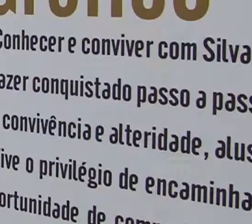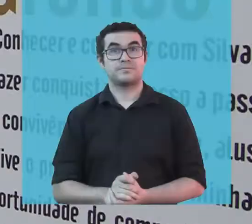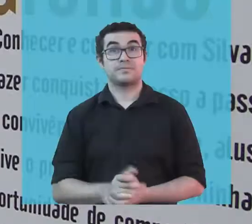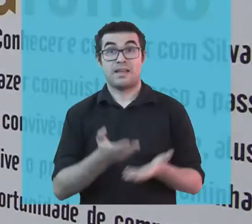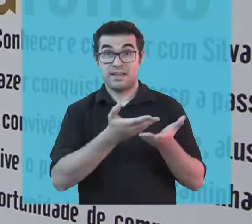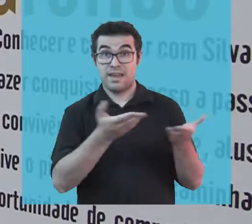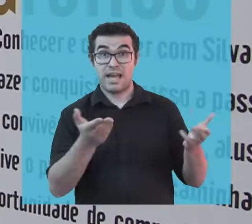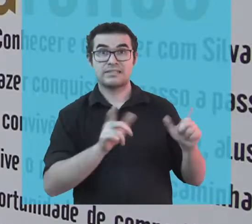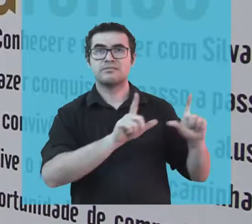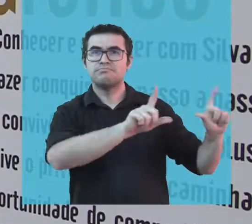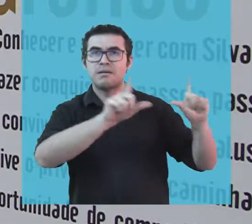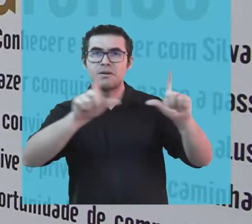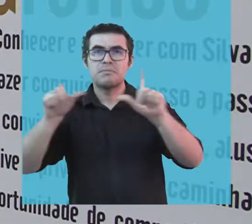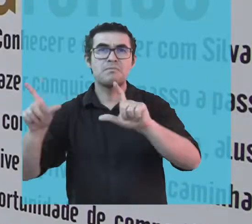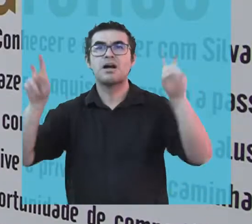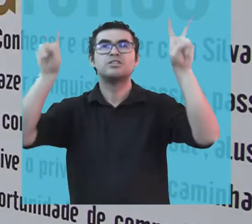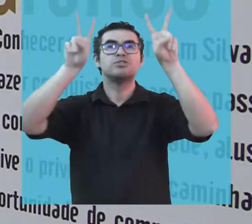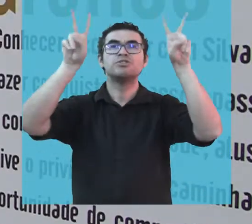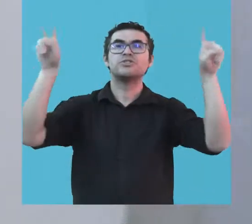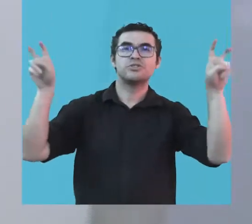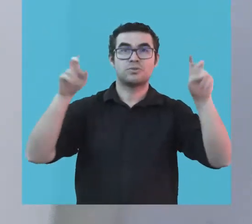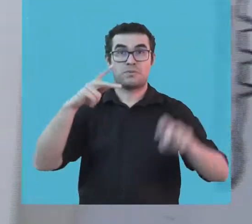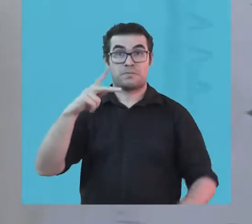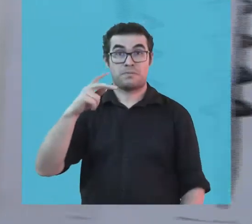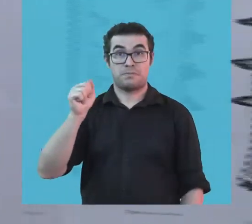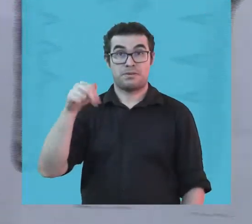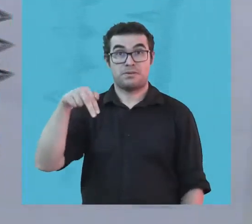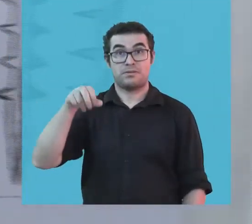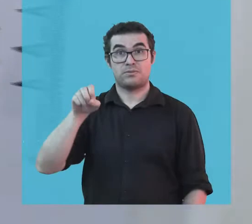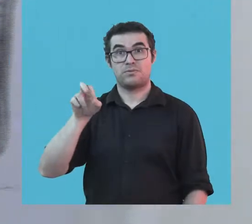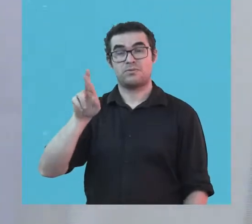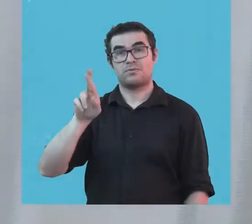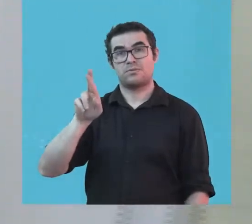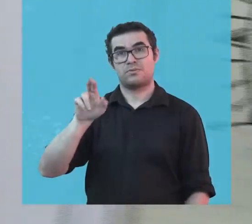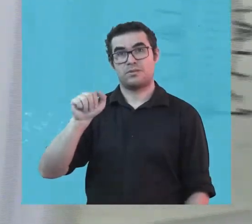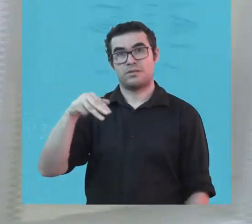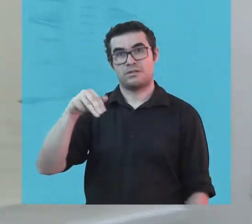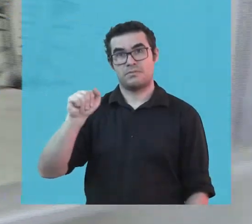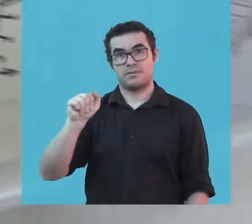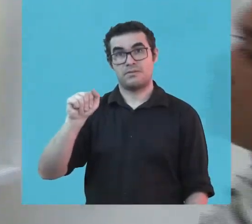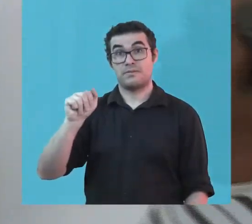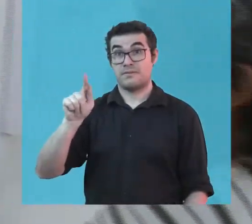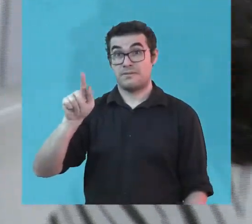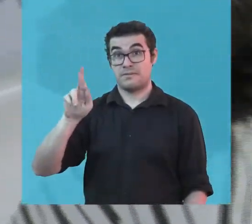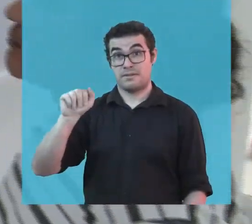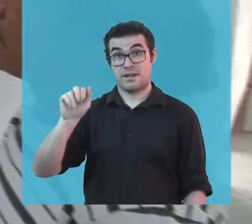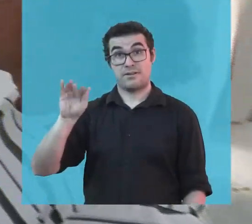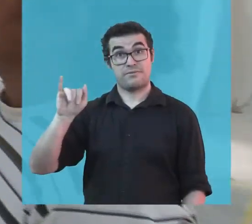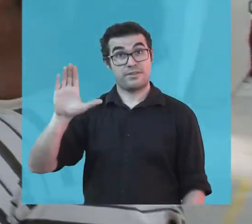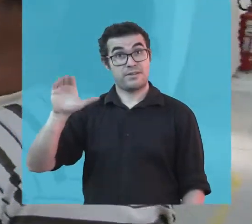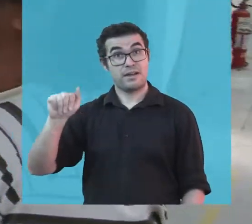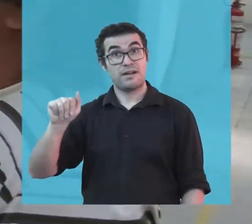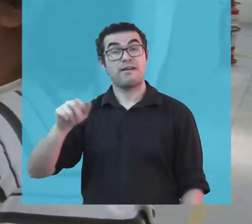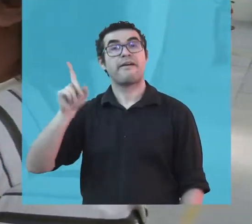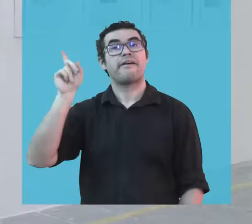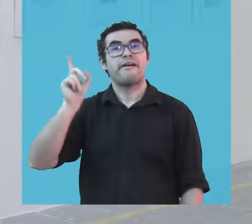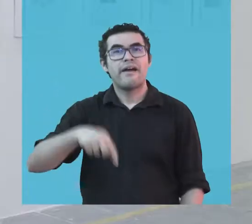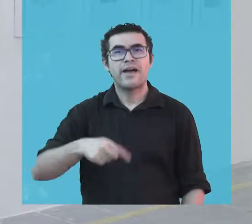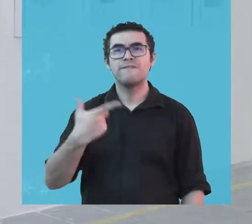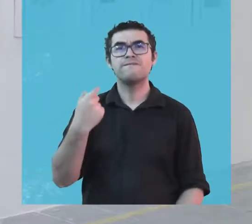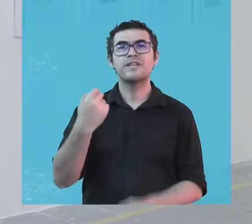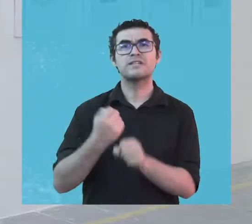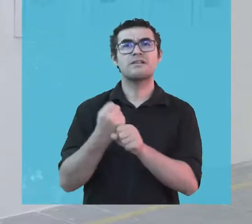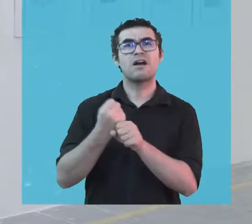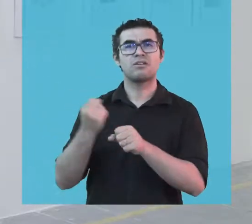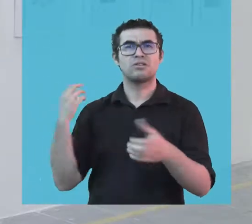A exposição panorâmica gráfica é resultado dos últimos 20 anos de produção dos dois artistas. As